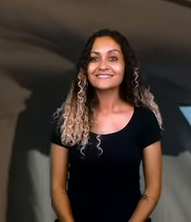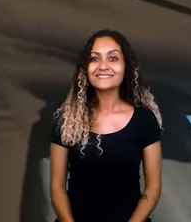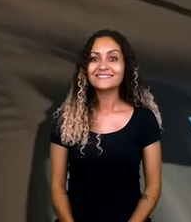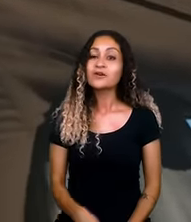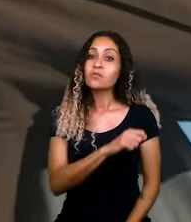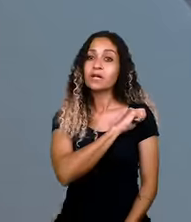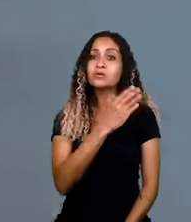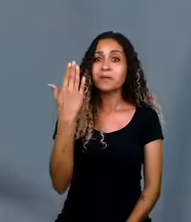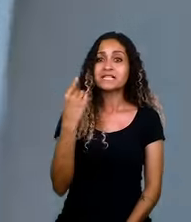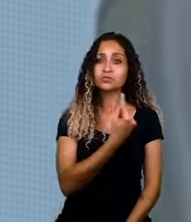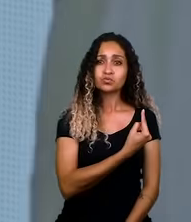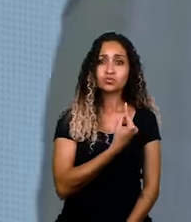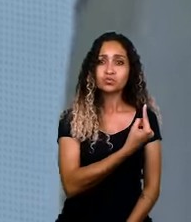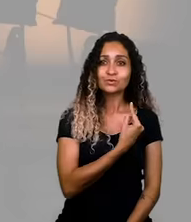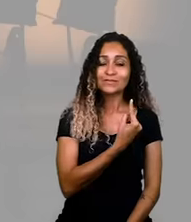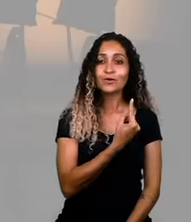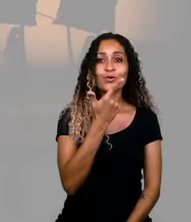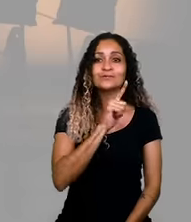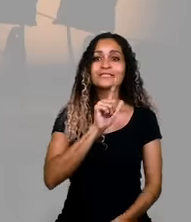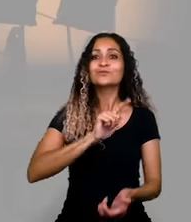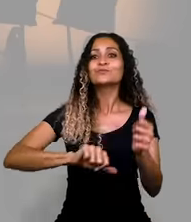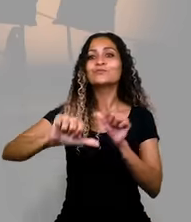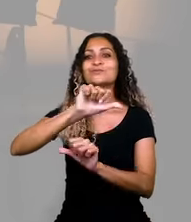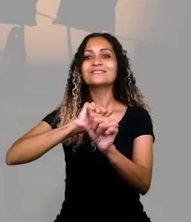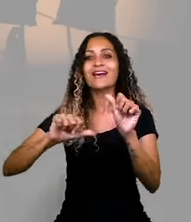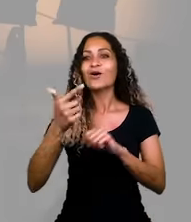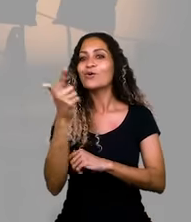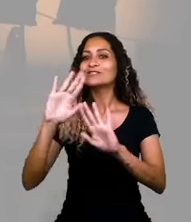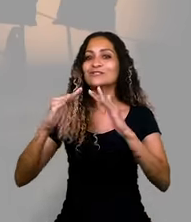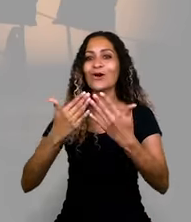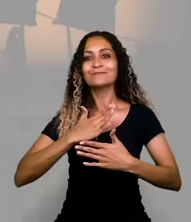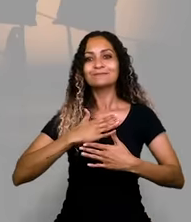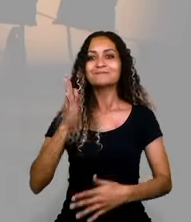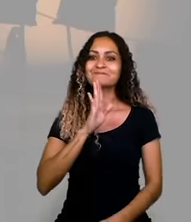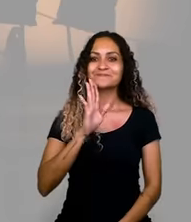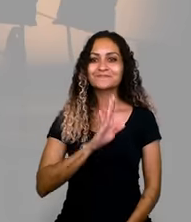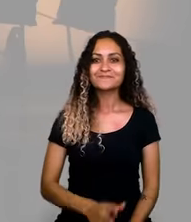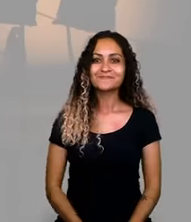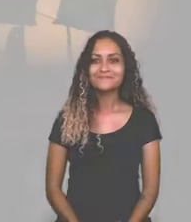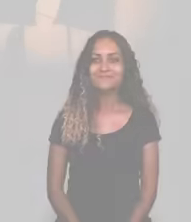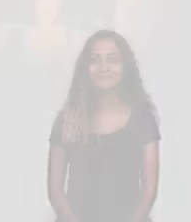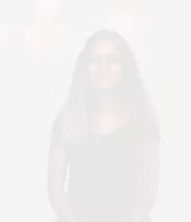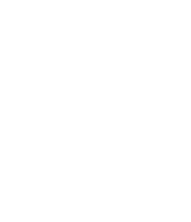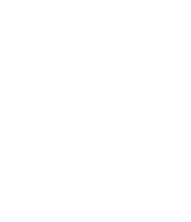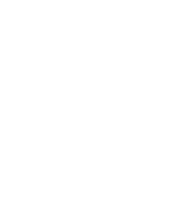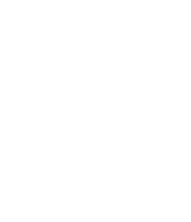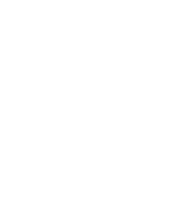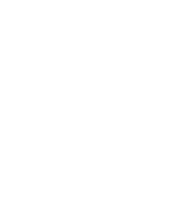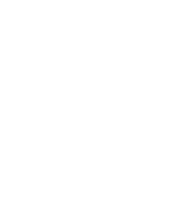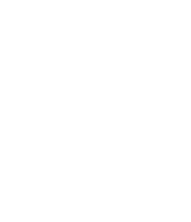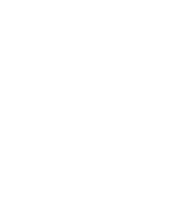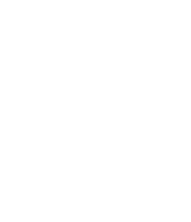Um aluno que era isolado numa escola está sendo um destaque numa outra escola. Isso para mim foi legal. bom? Que